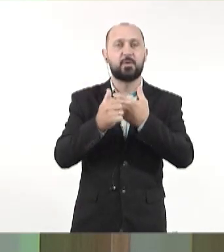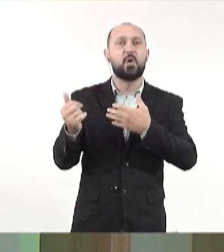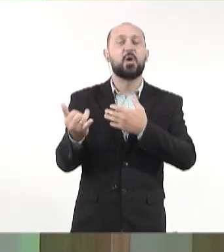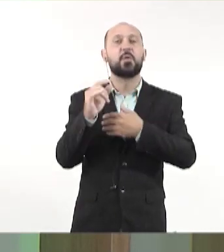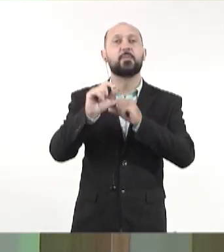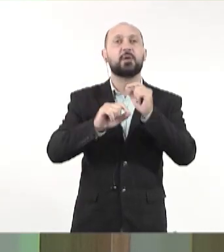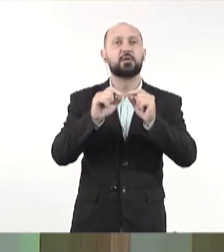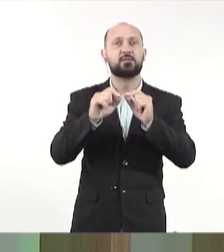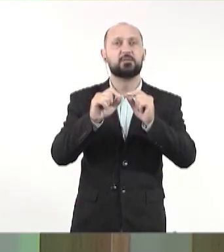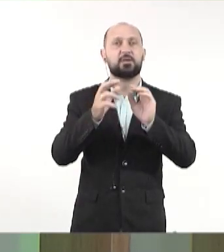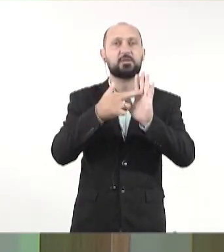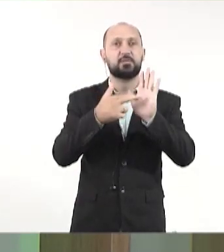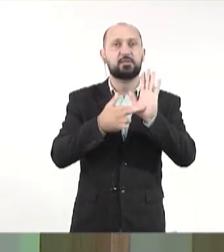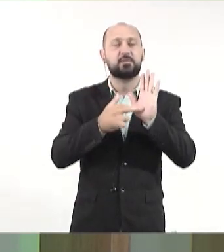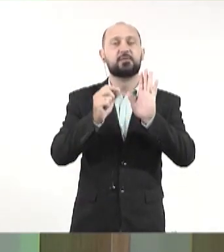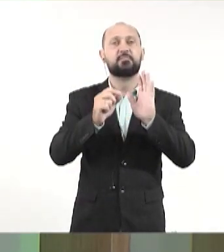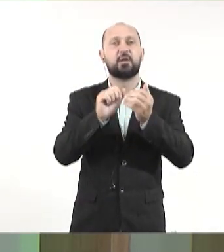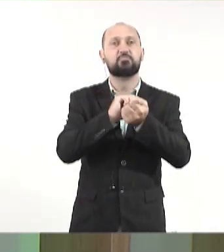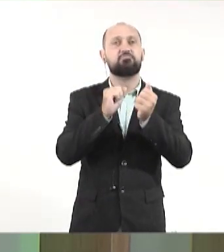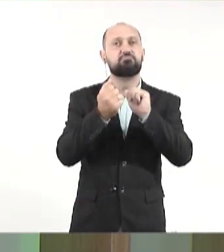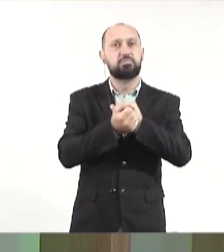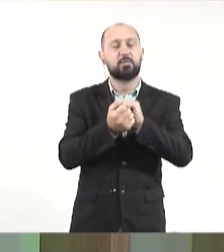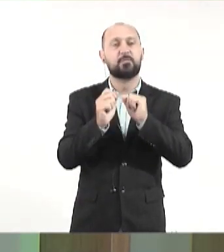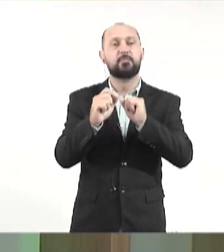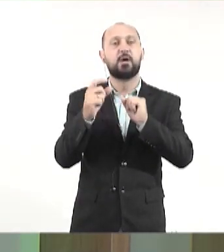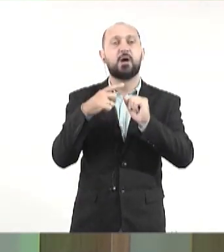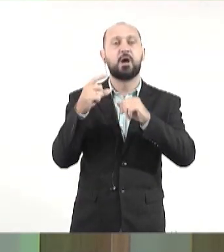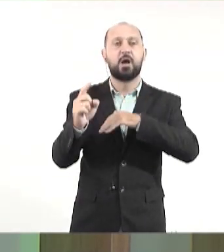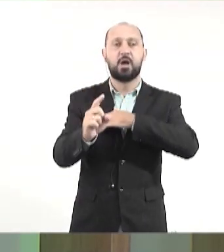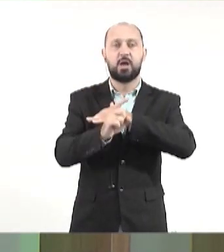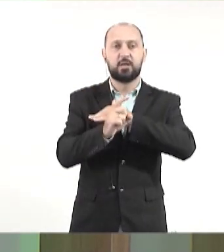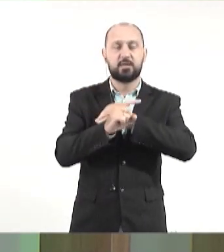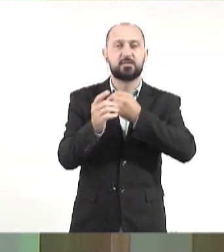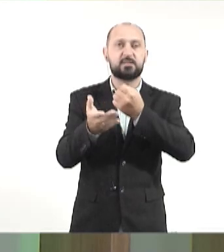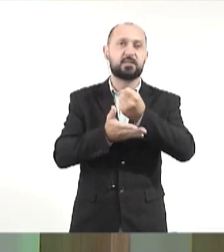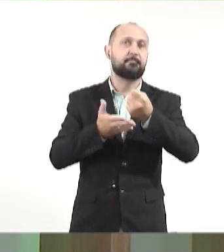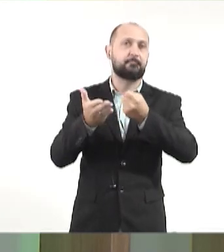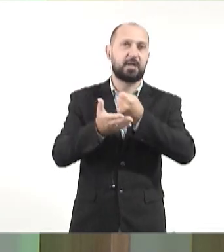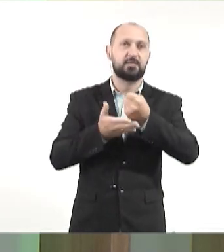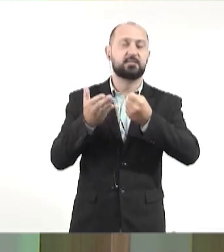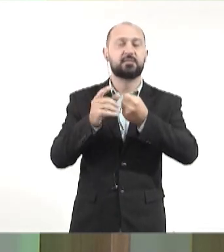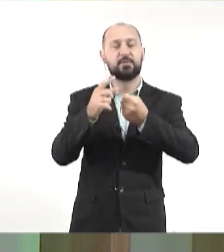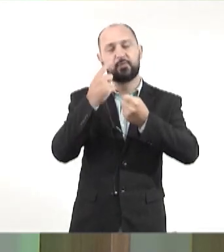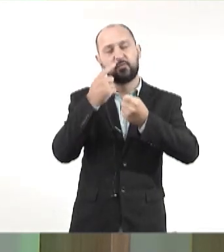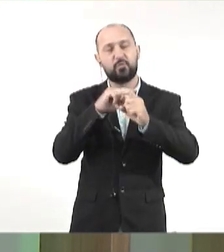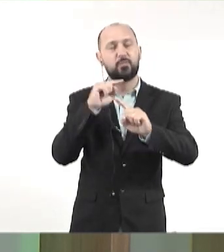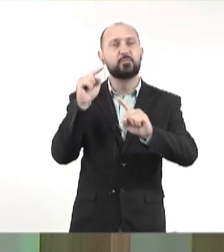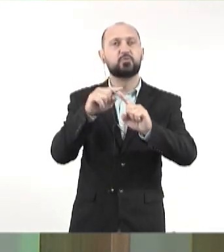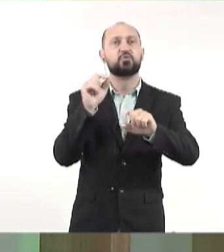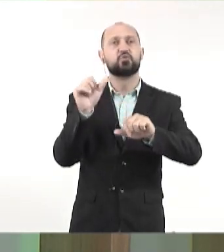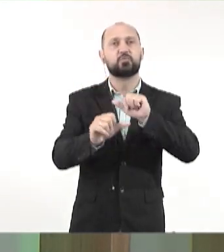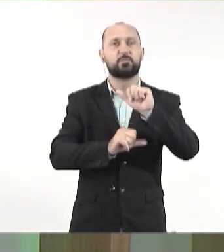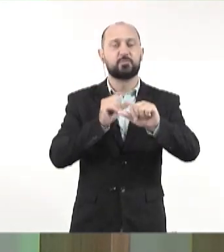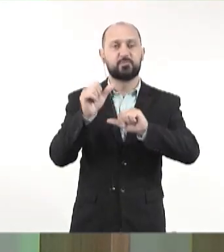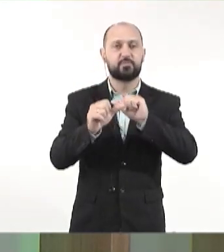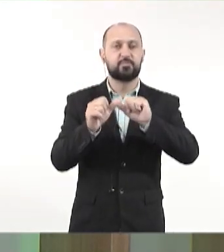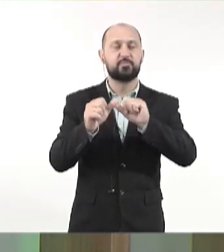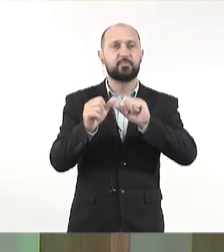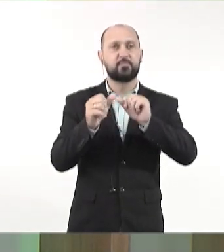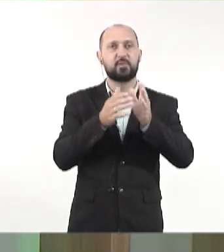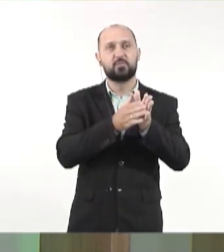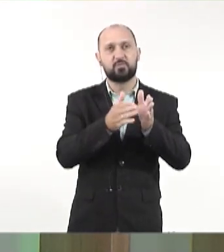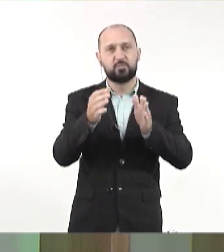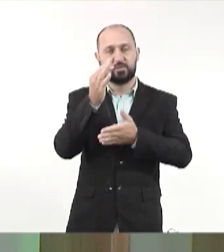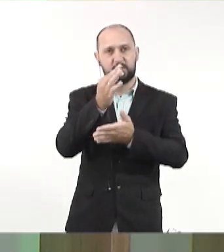relevante para que a normatização, para a regulamentação atenda a esses princípios que foram objeto de uma mudança no nosso